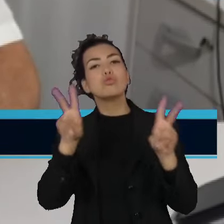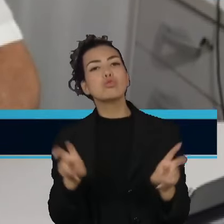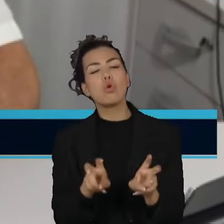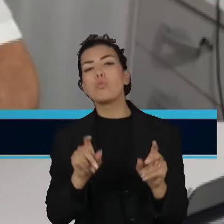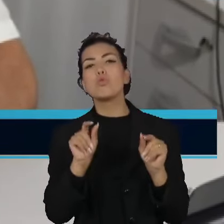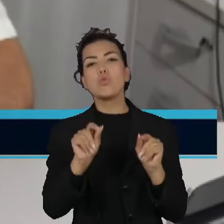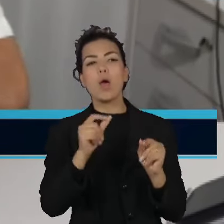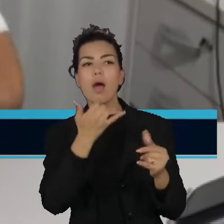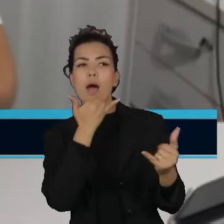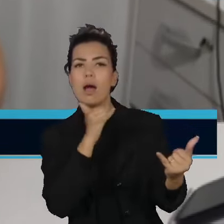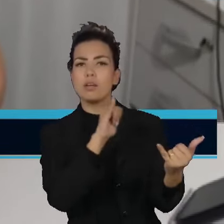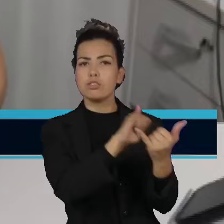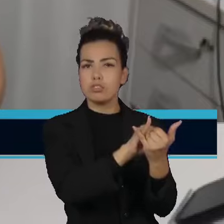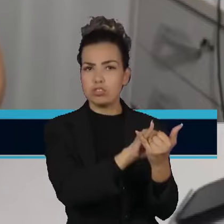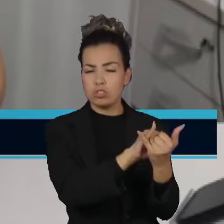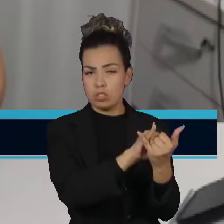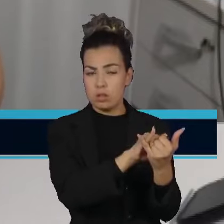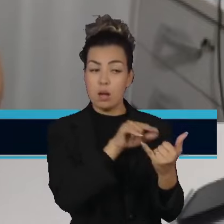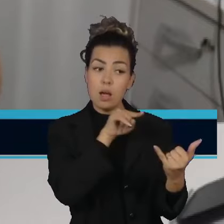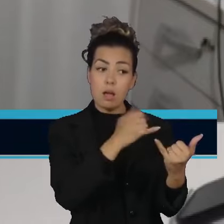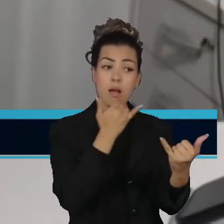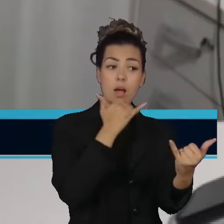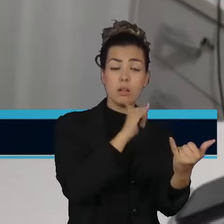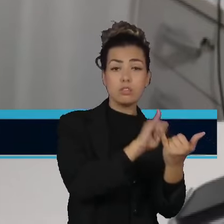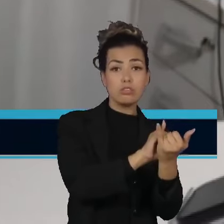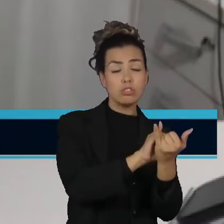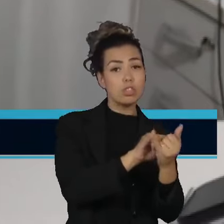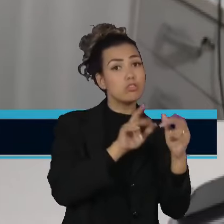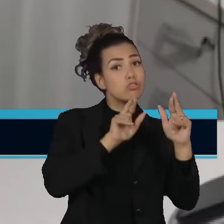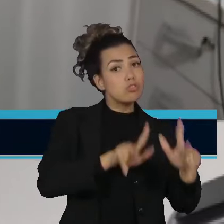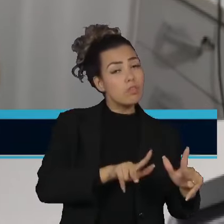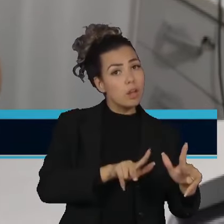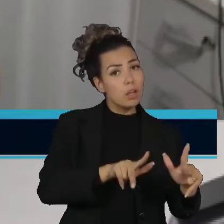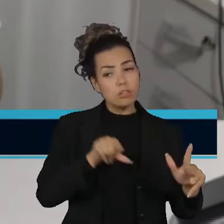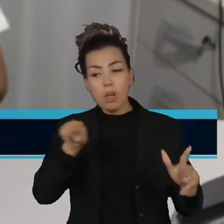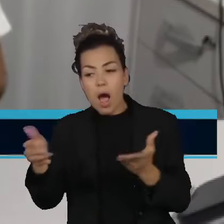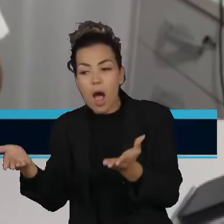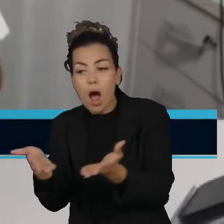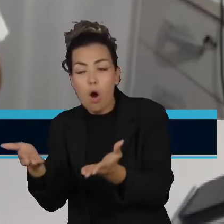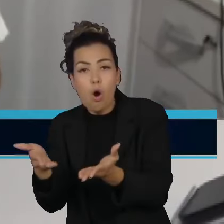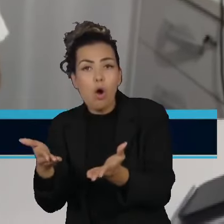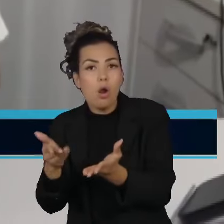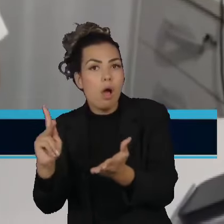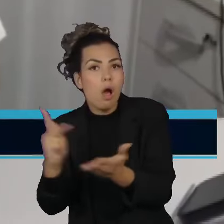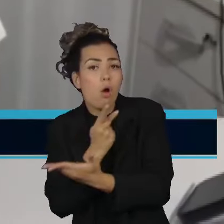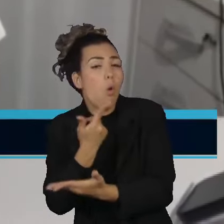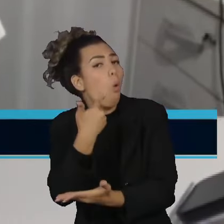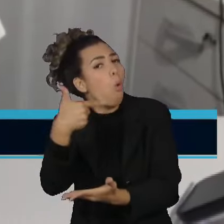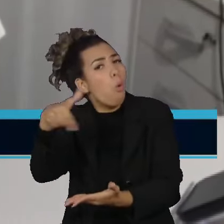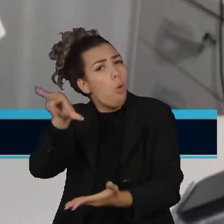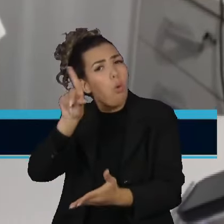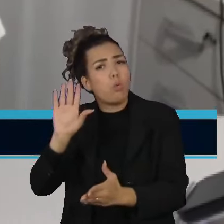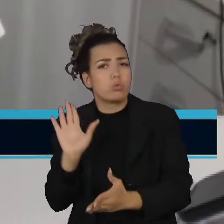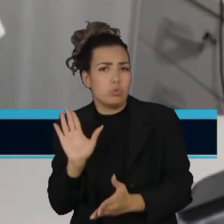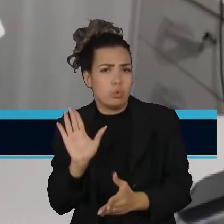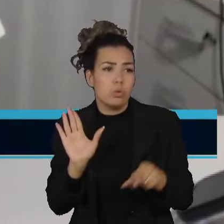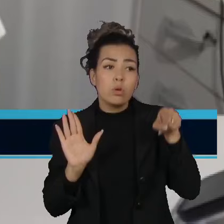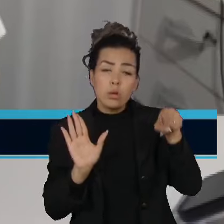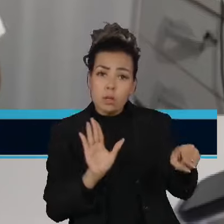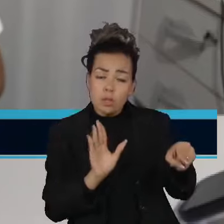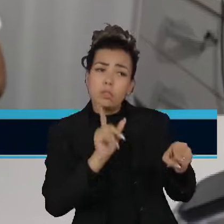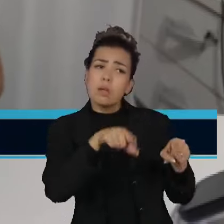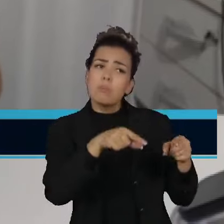desproporcionais. A anistia é uma ação política. E caga o Congresso Nacional, através da ação política,